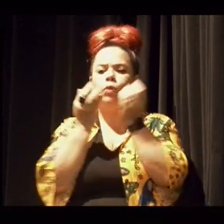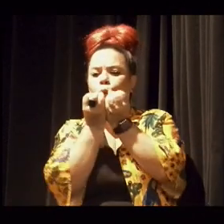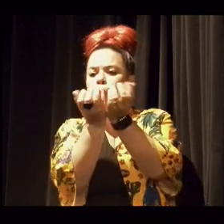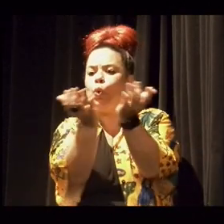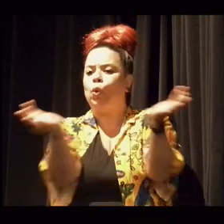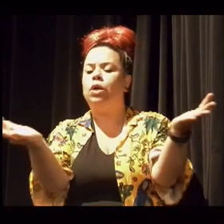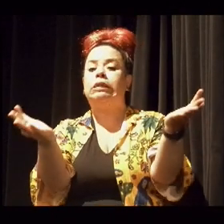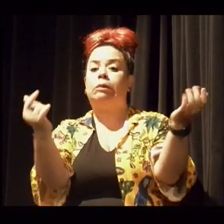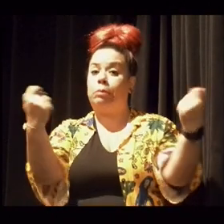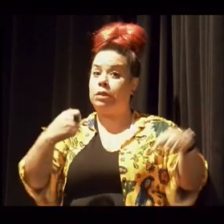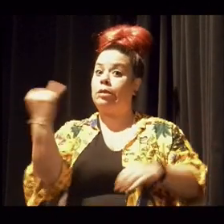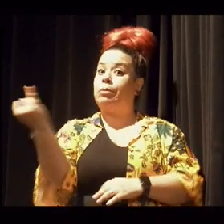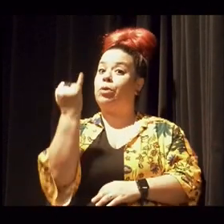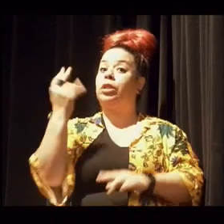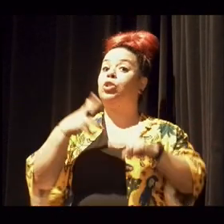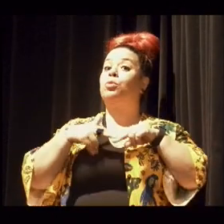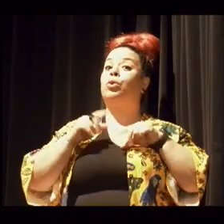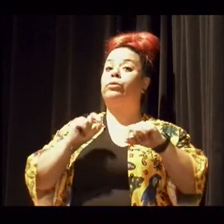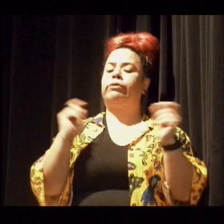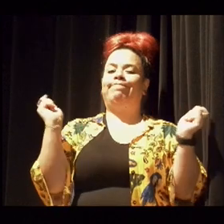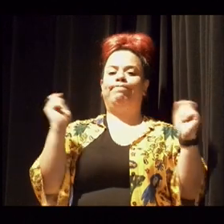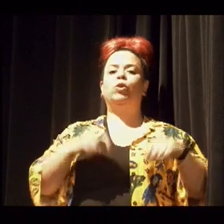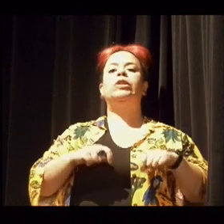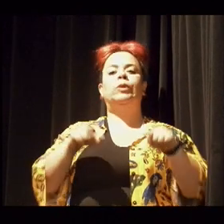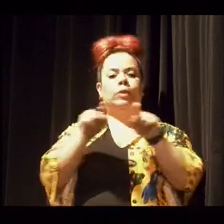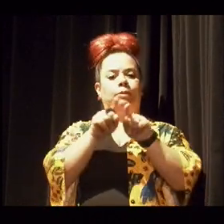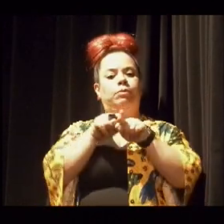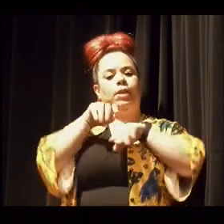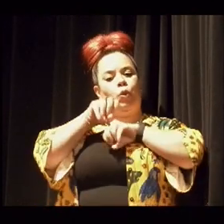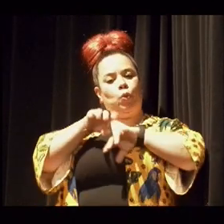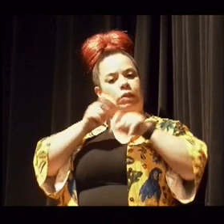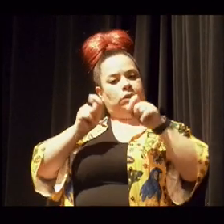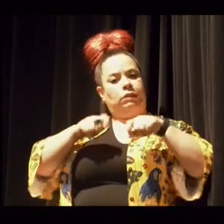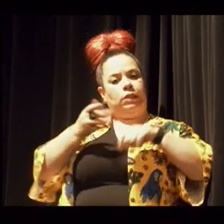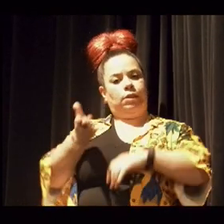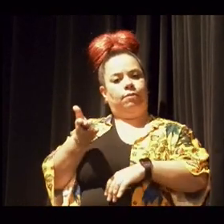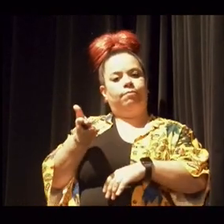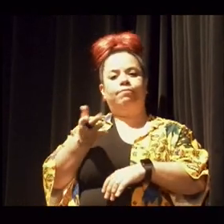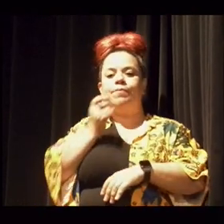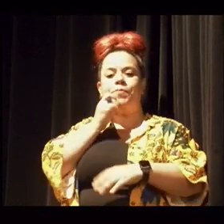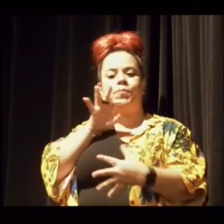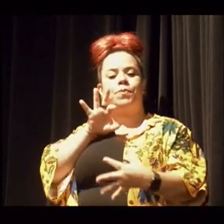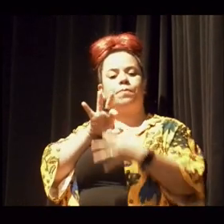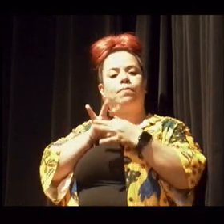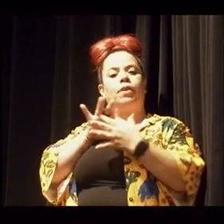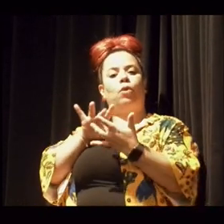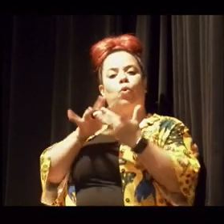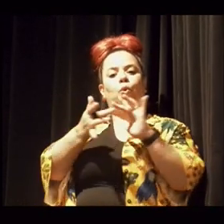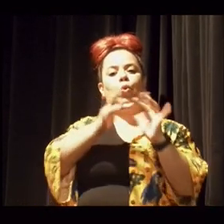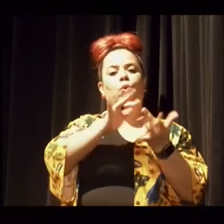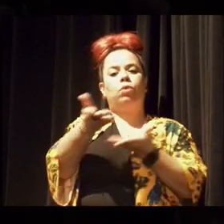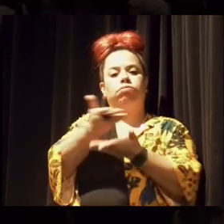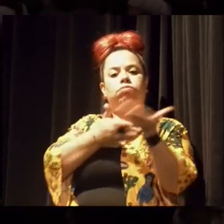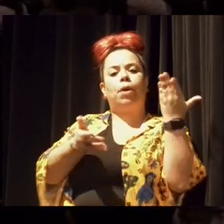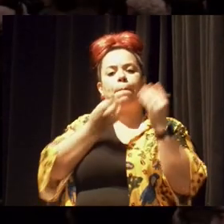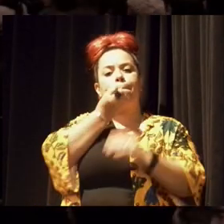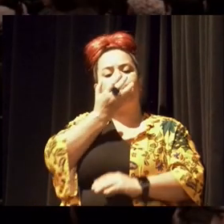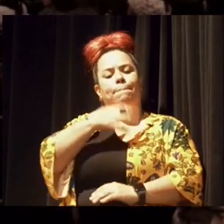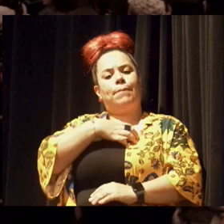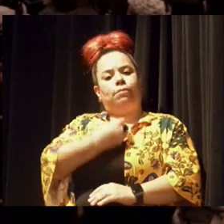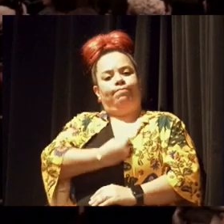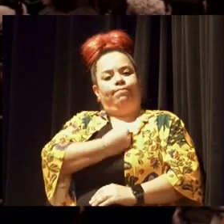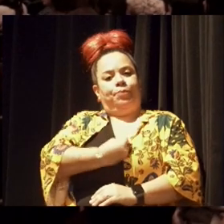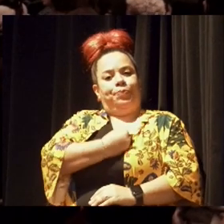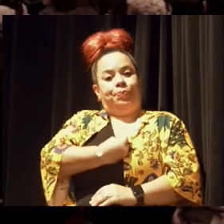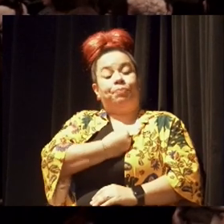maior, dadas suas potencialidades educativas, de convivência e de bem-estar. Como